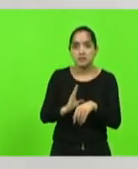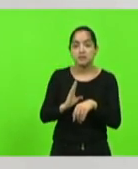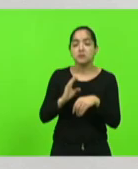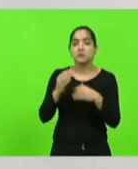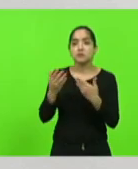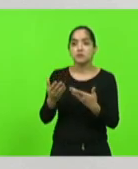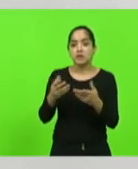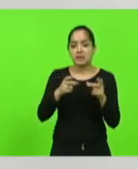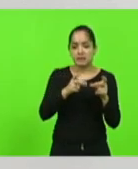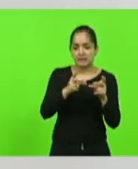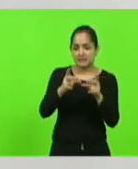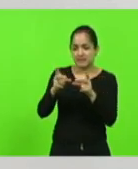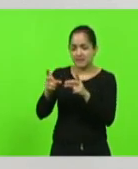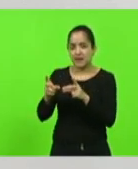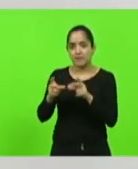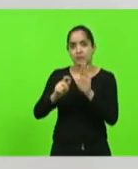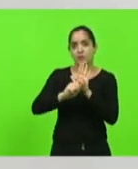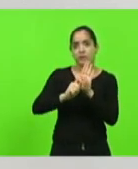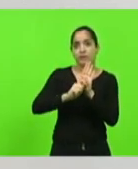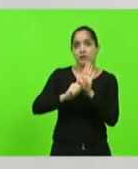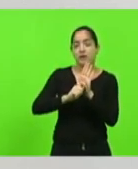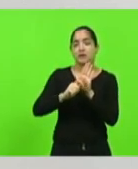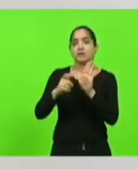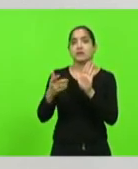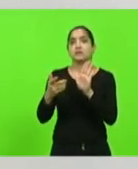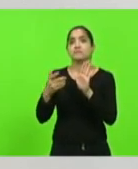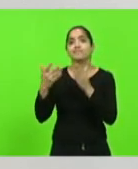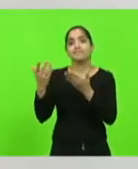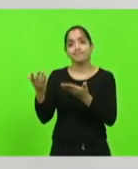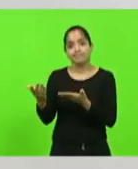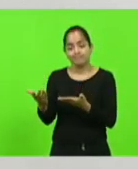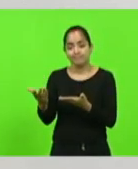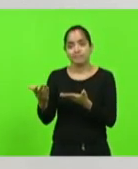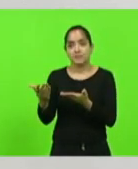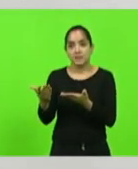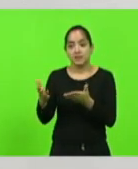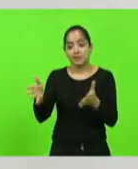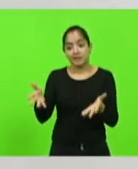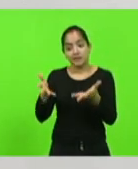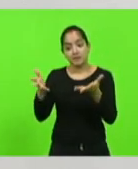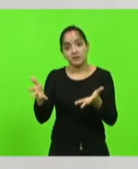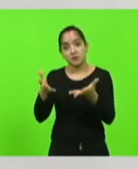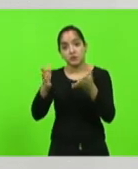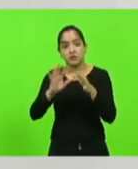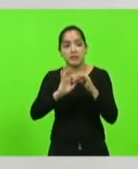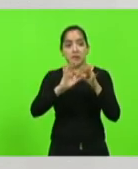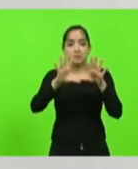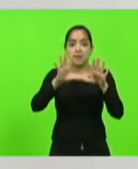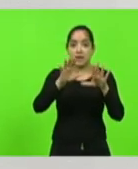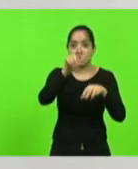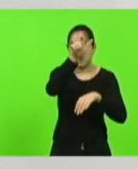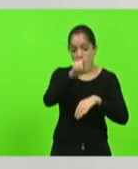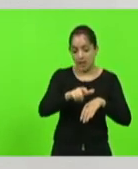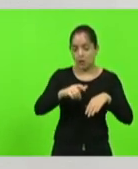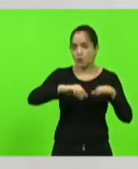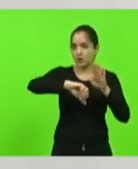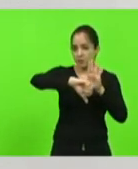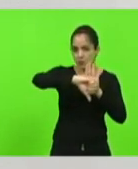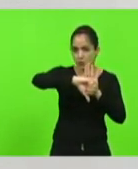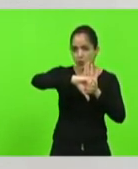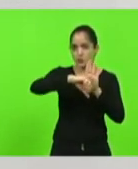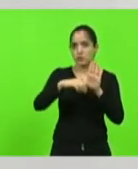tráfico, ao ar livre. Então o STF ainda vai dar esse incentivo, solta o traficante do PCC, agora,